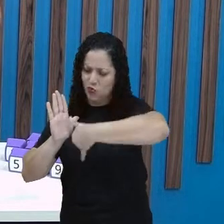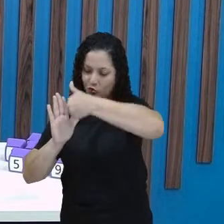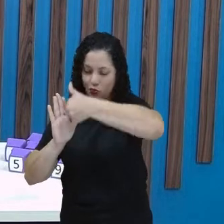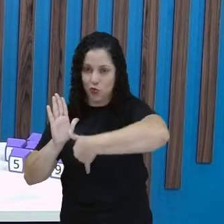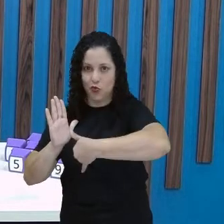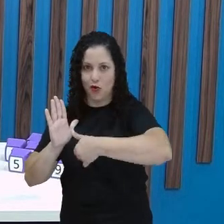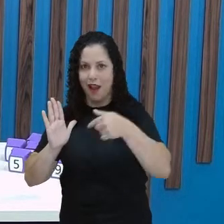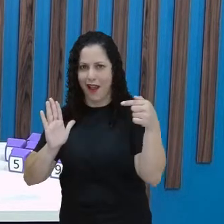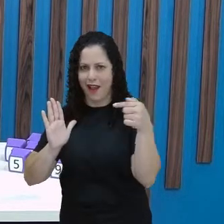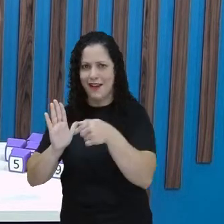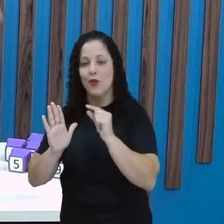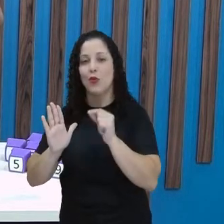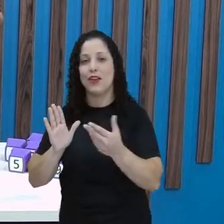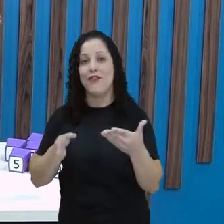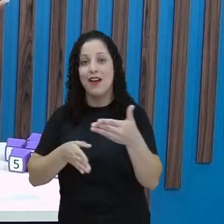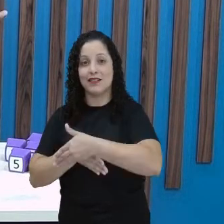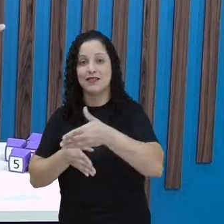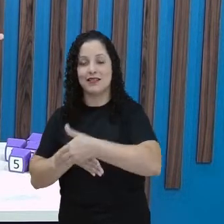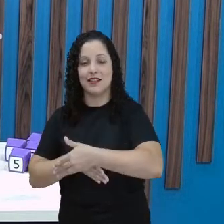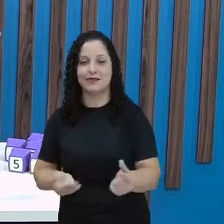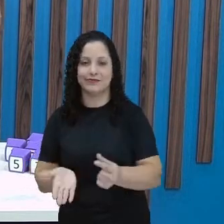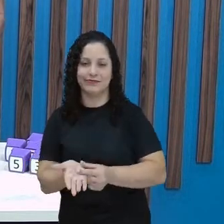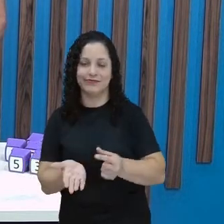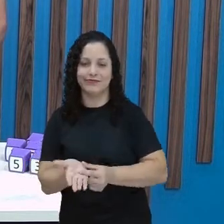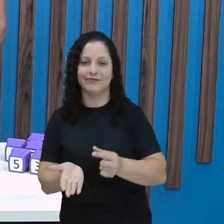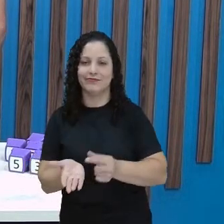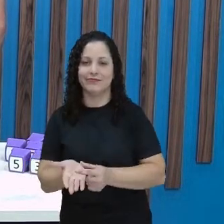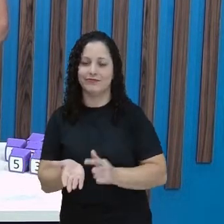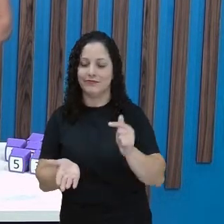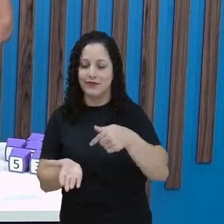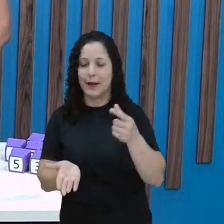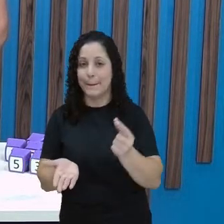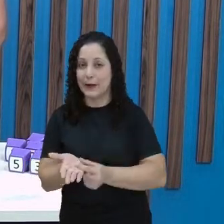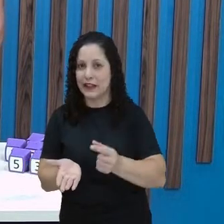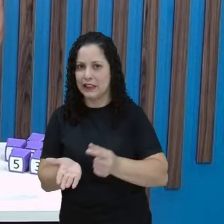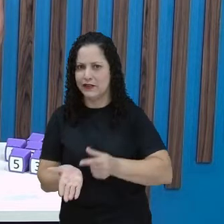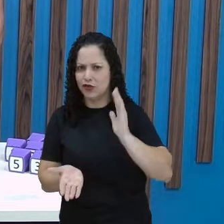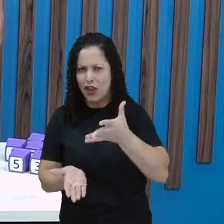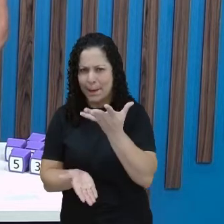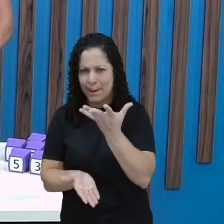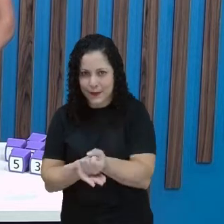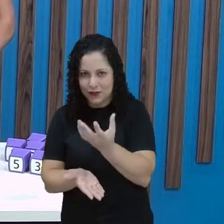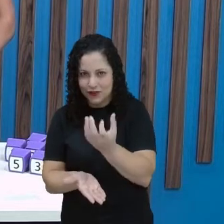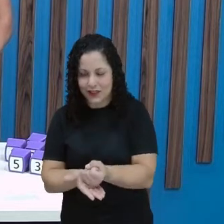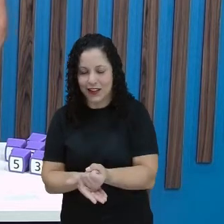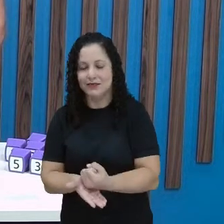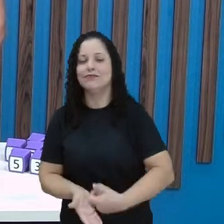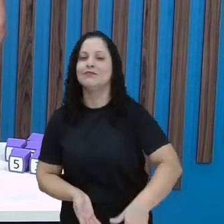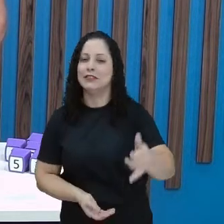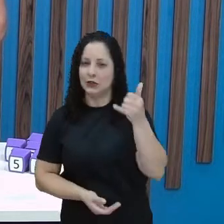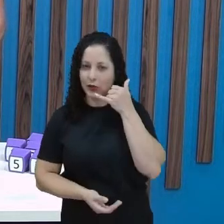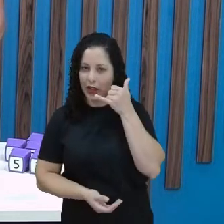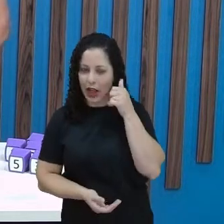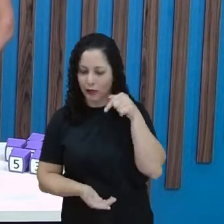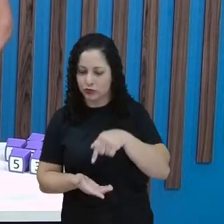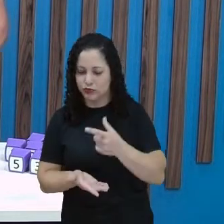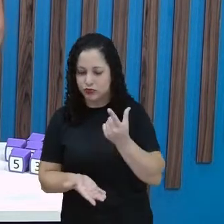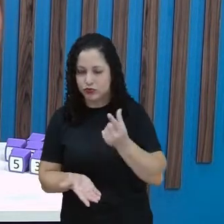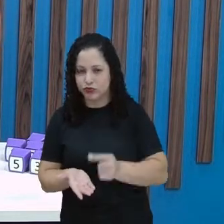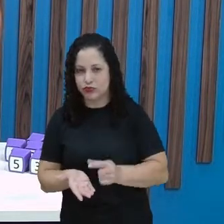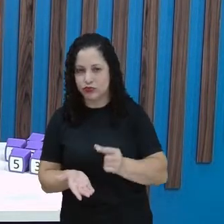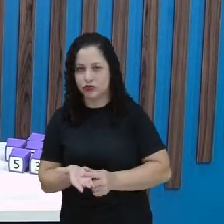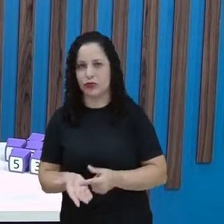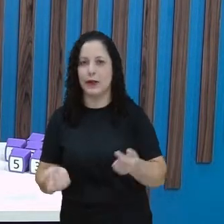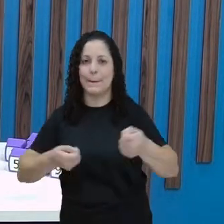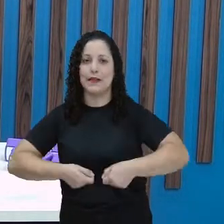Aí ele vai te guiar direto para o aplicativo. Com o aplicativo já no celular, depois que baixar, você vai precisar de um